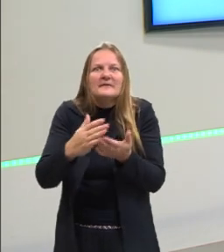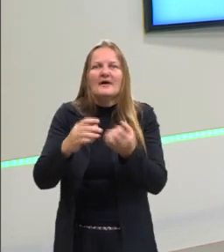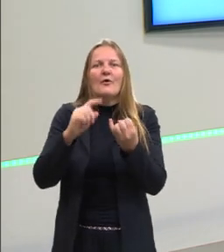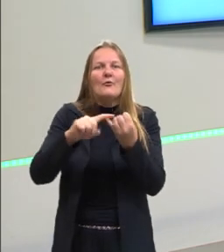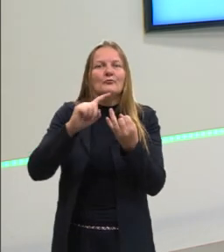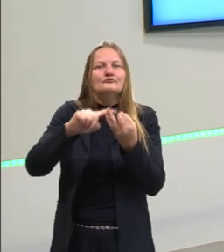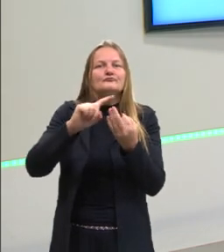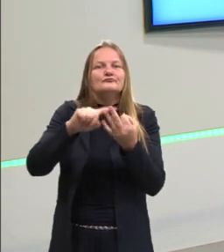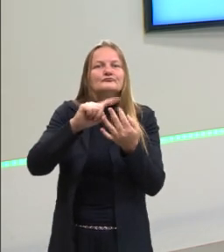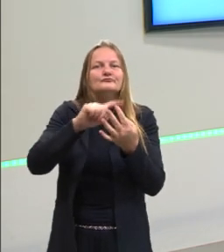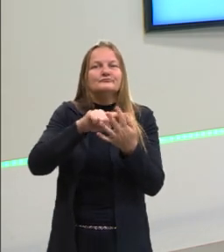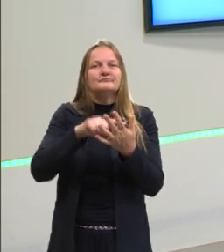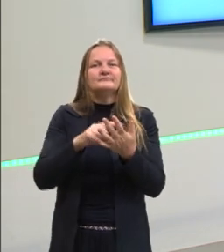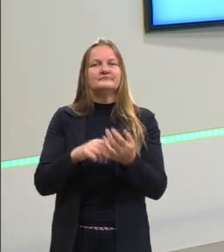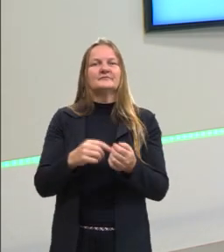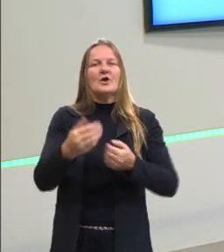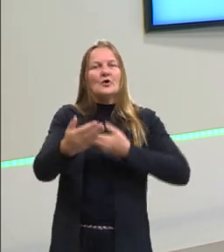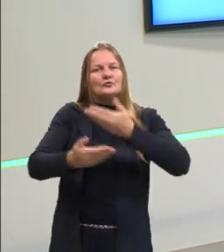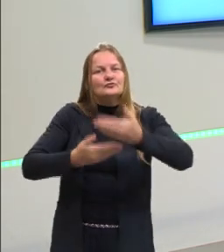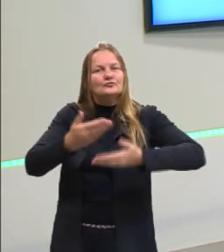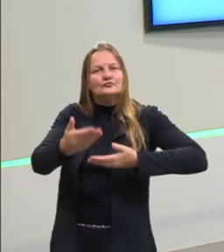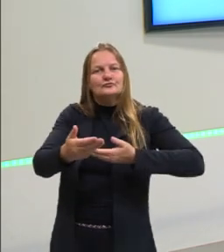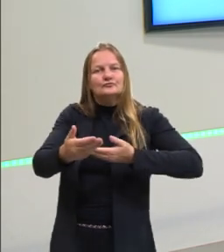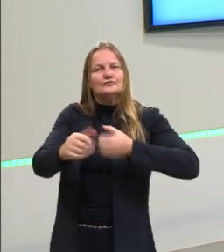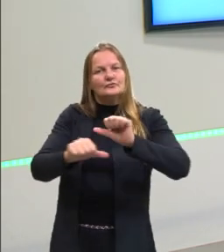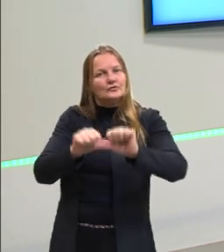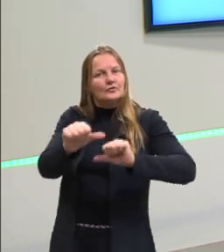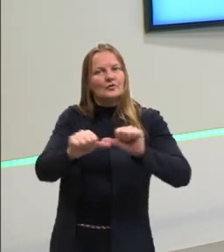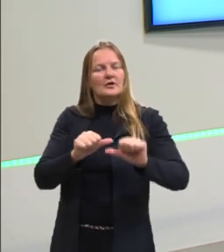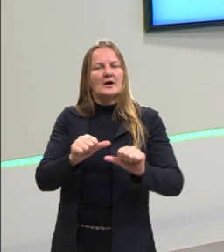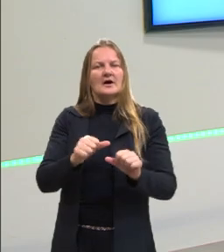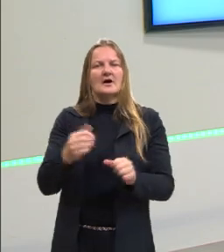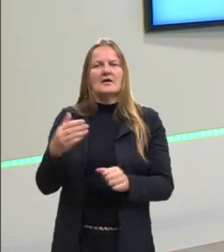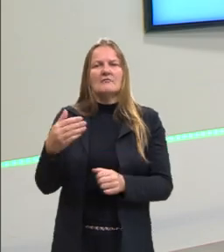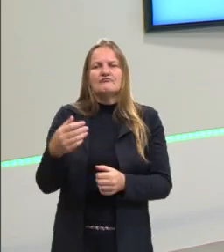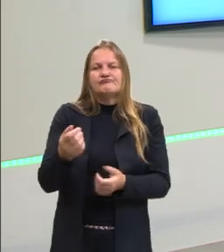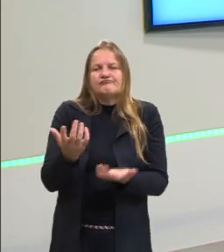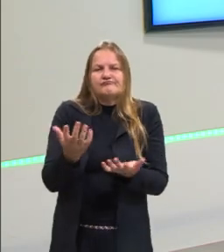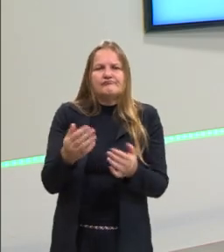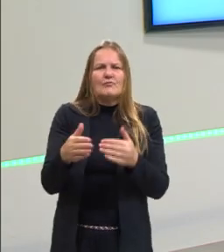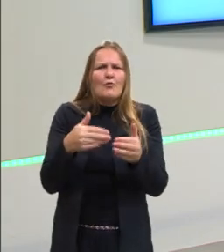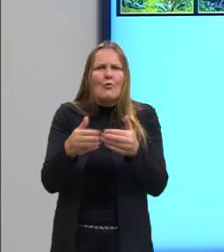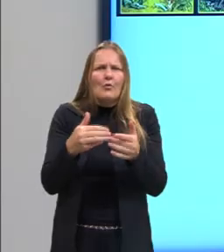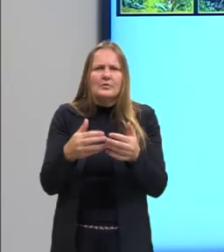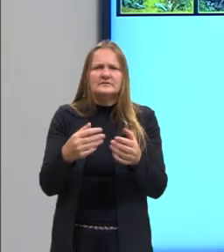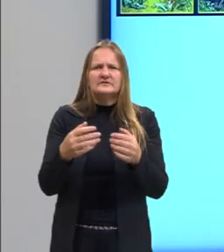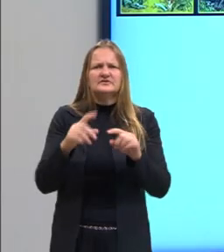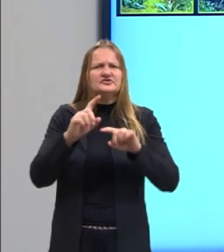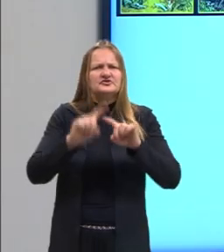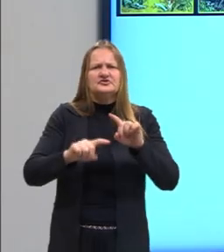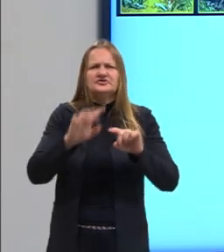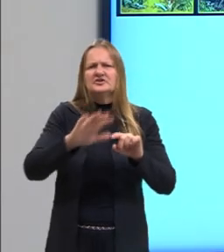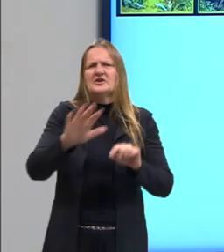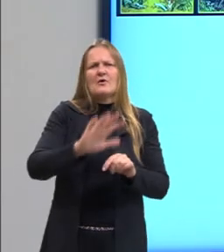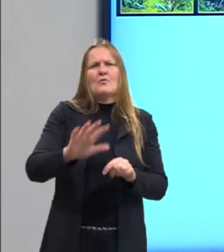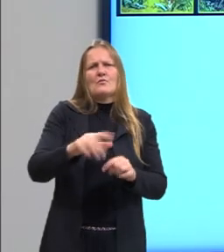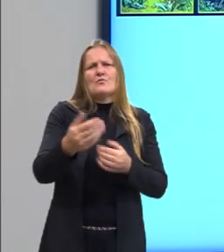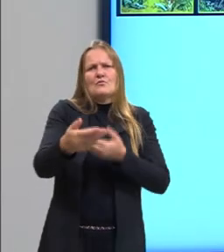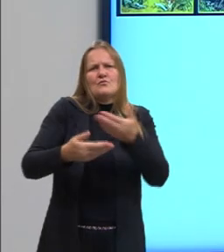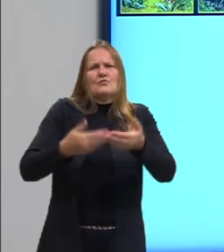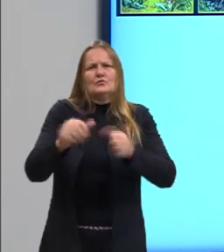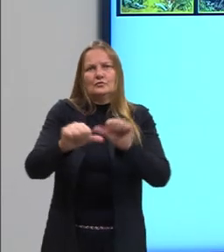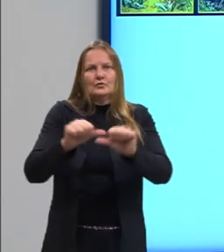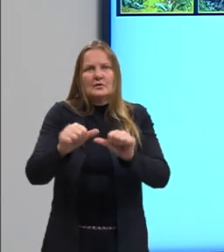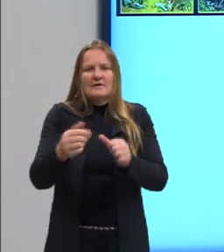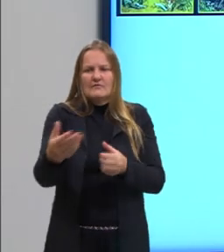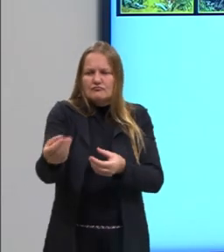trocar bens, trocar produções, trocar caça, enfim. Então, essa segunda figura, ela consta, então, a